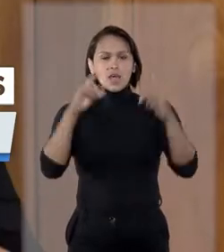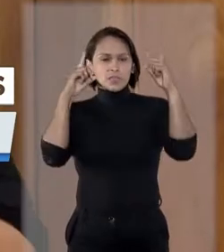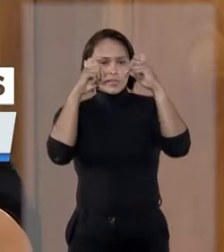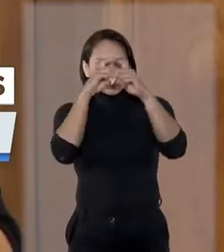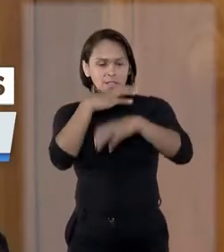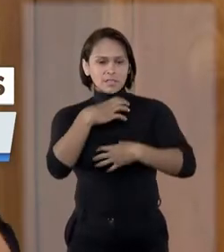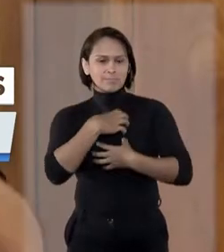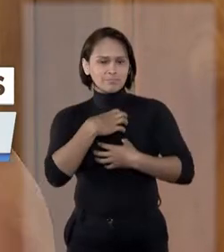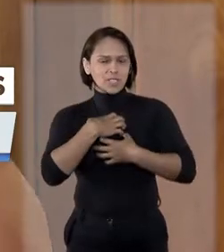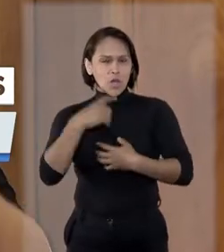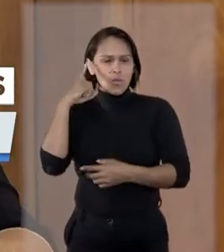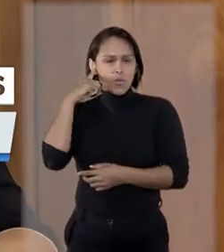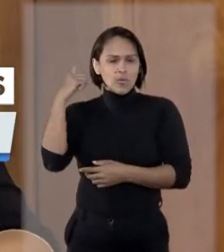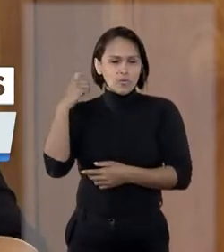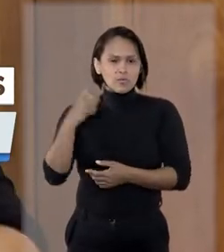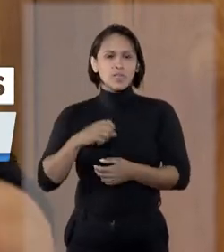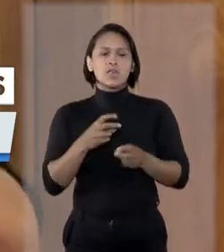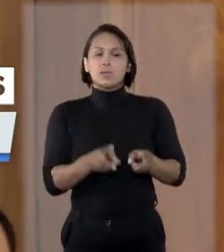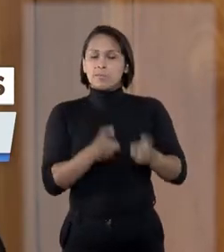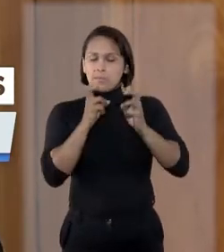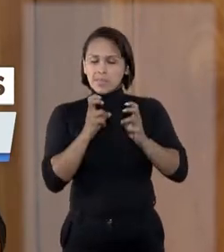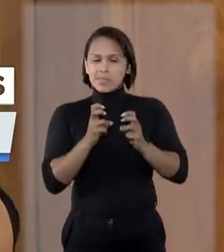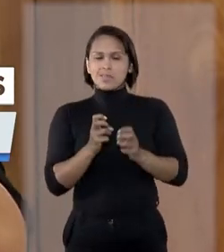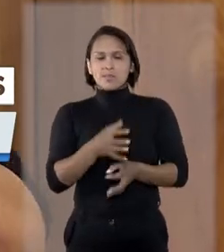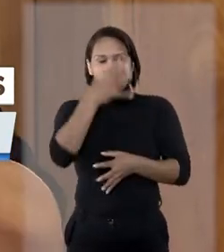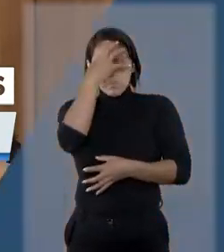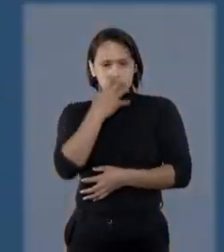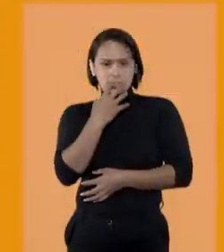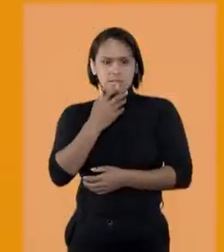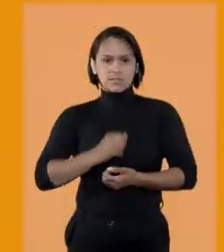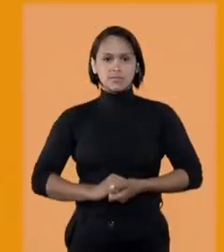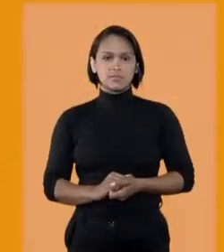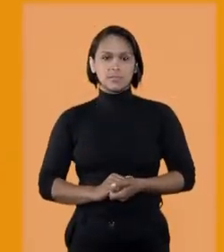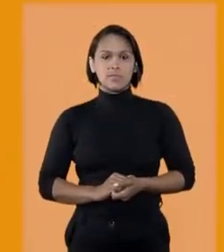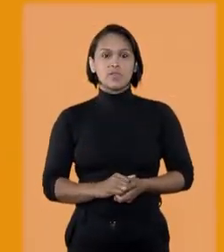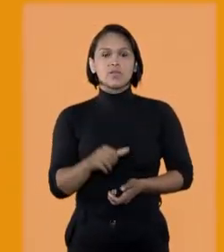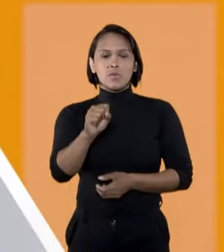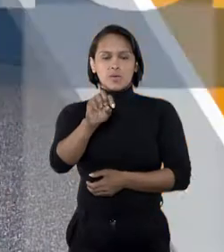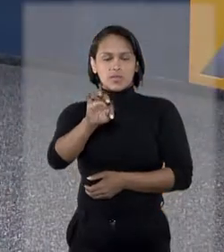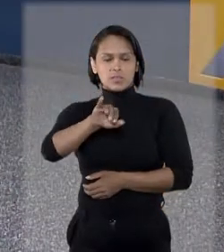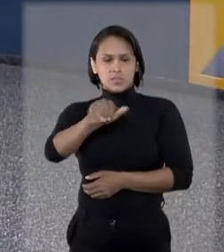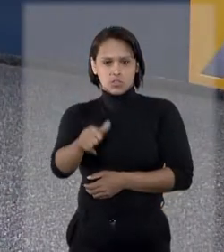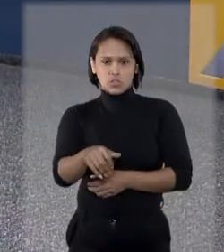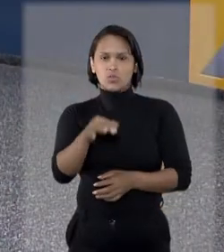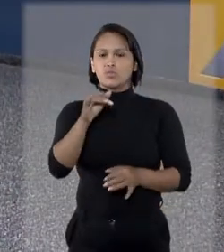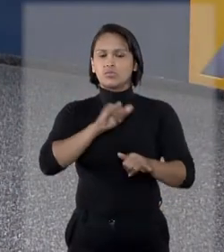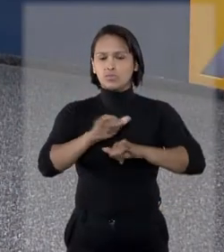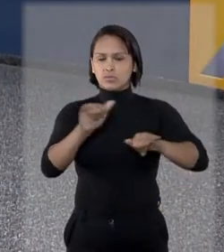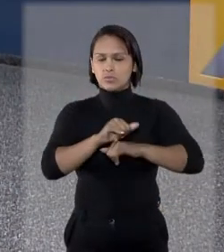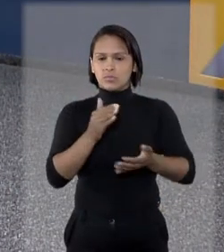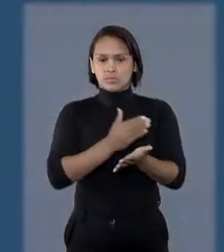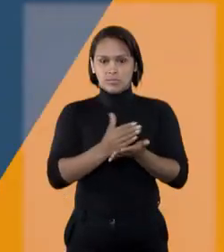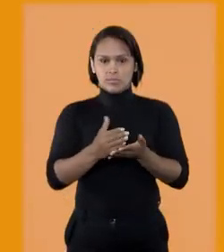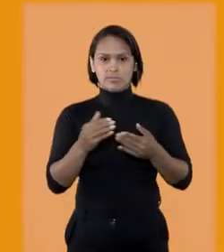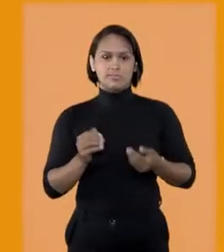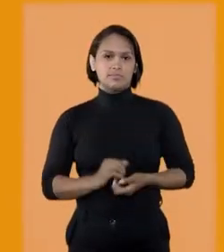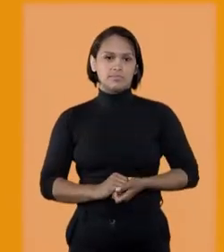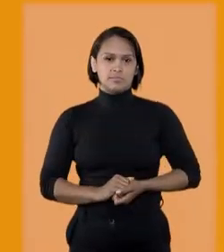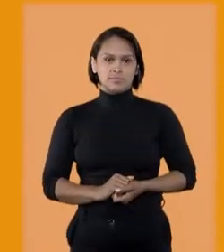raro a gente sentir que está sendo ouvido, perceber que está havendo seriedade. O STJ Notícias começa agora.